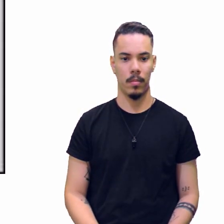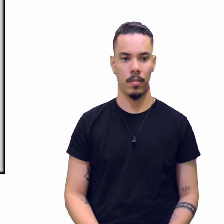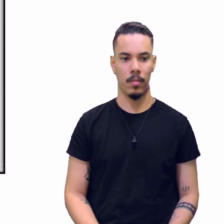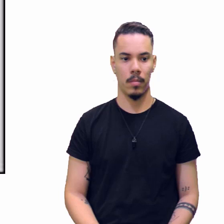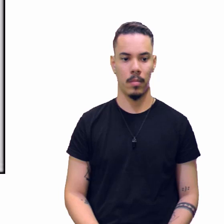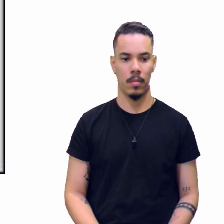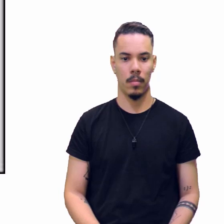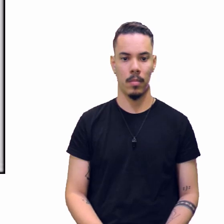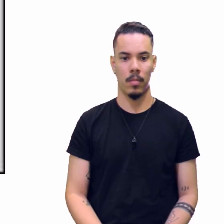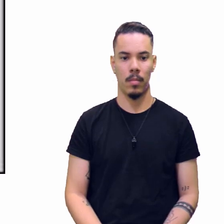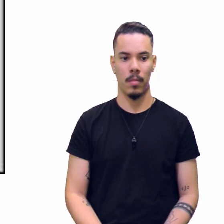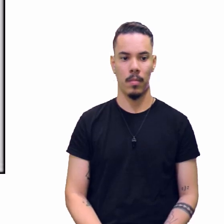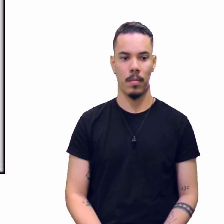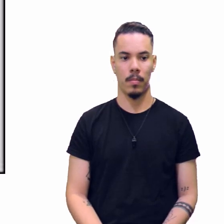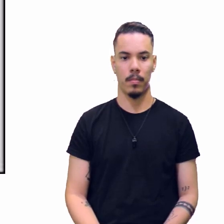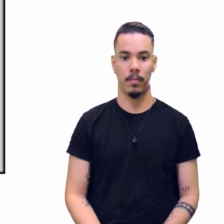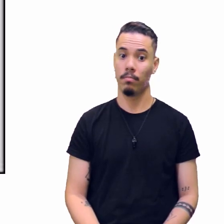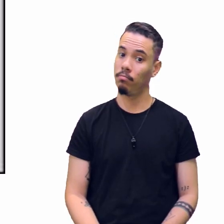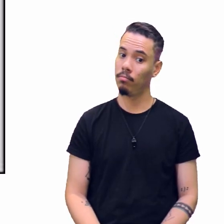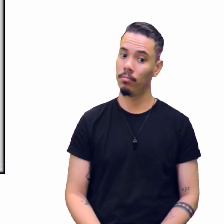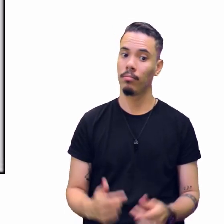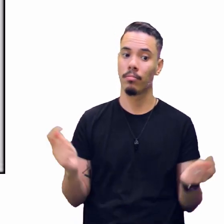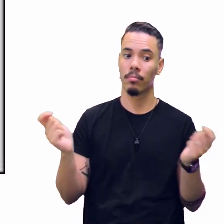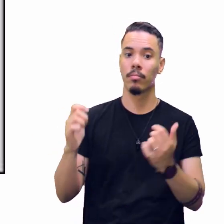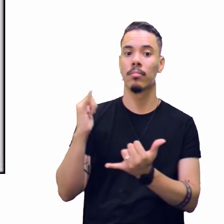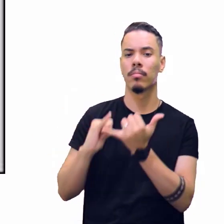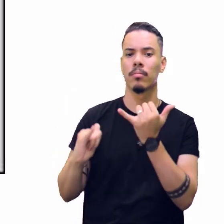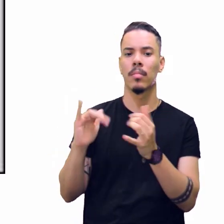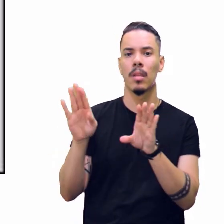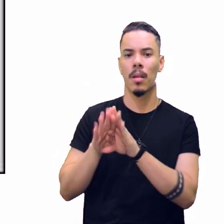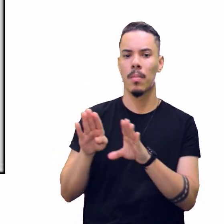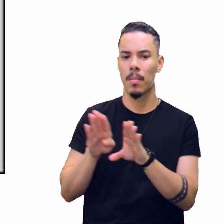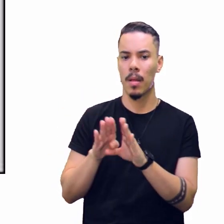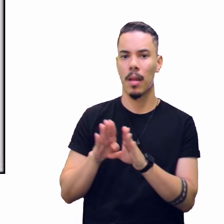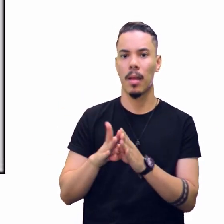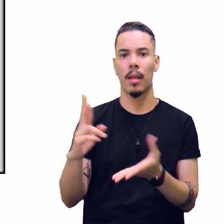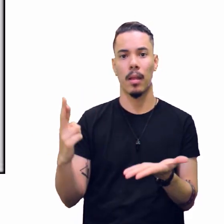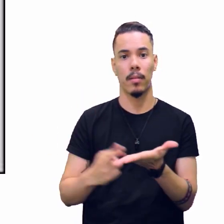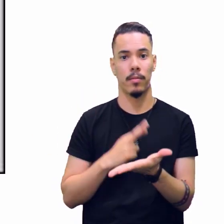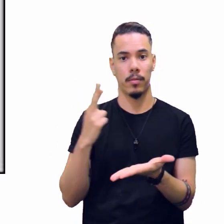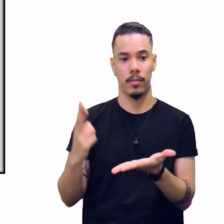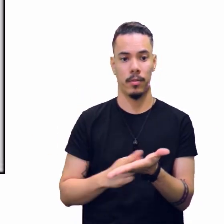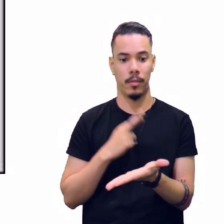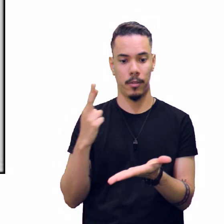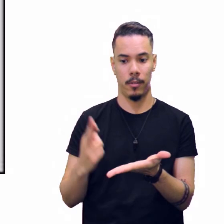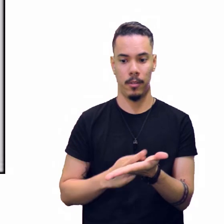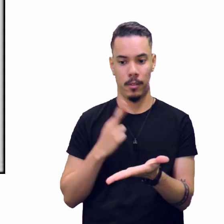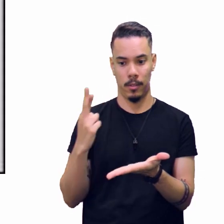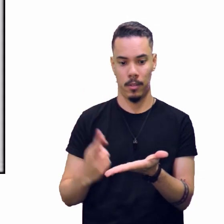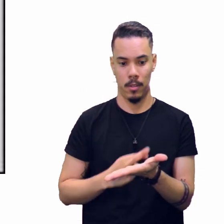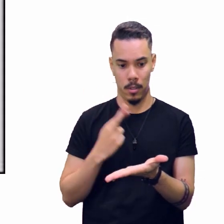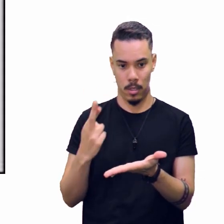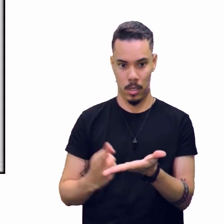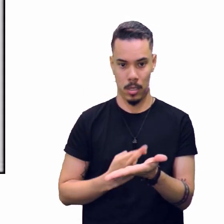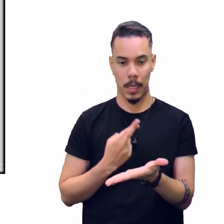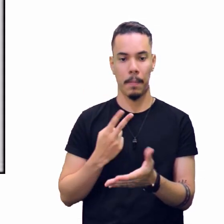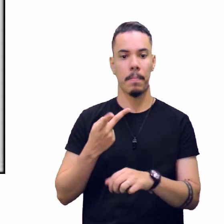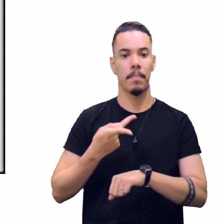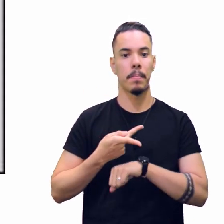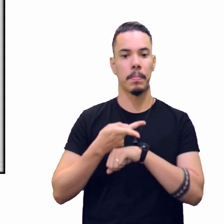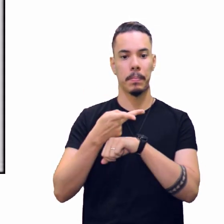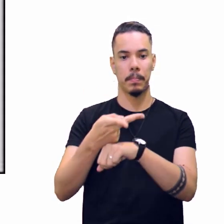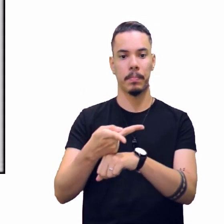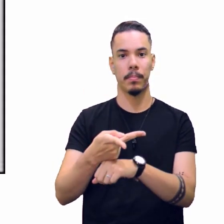ó, pode aparecer reportagem também, em revista, tá certo? Aqui é a procura